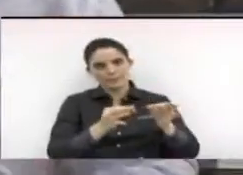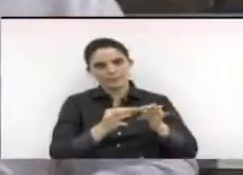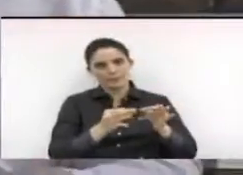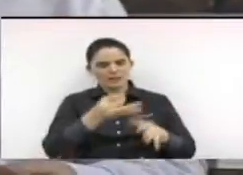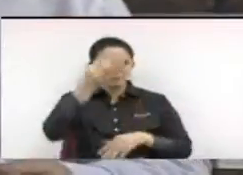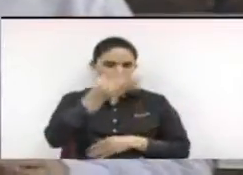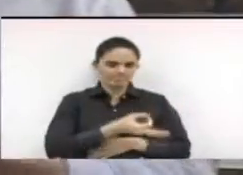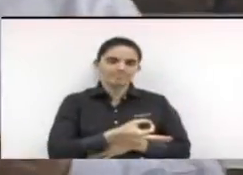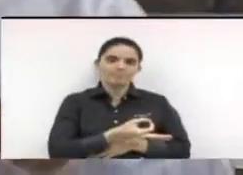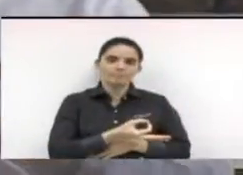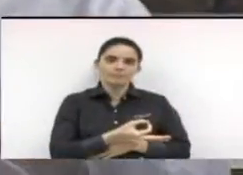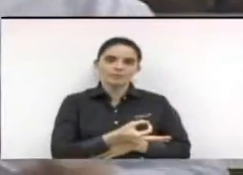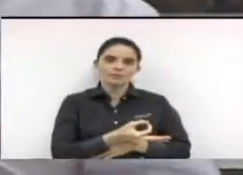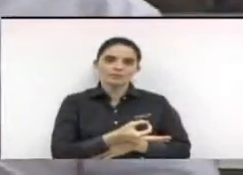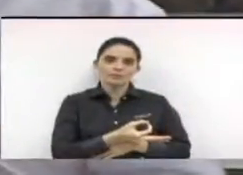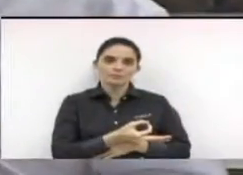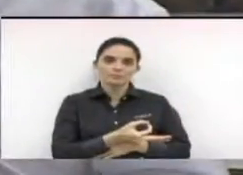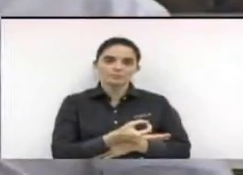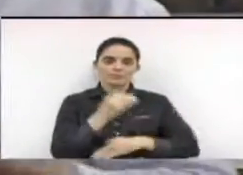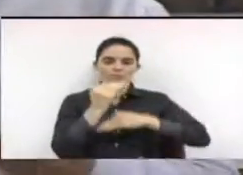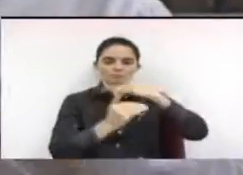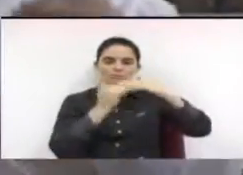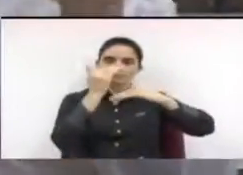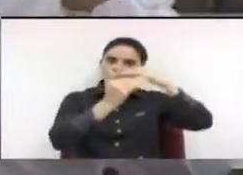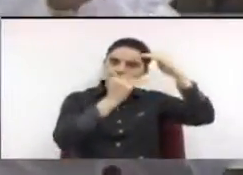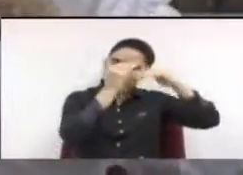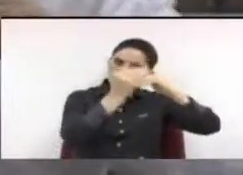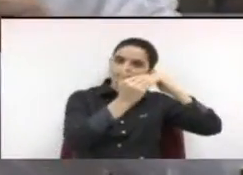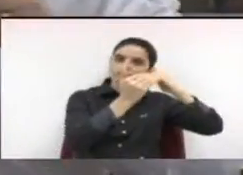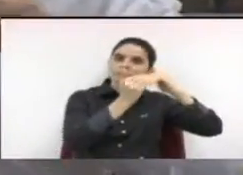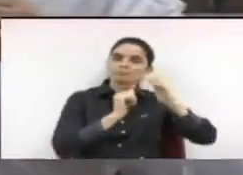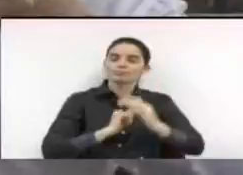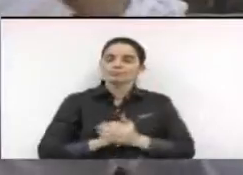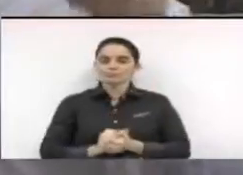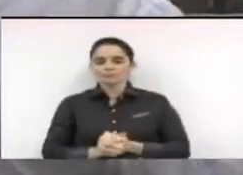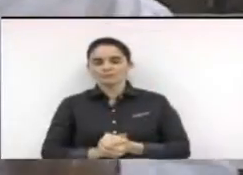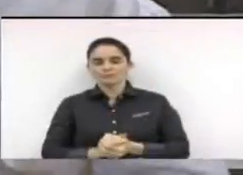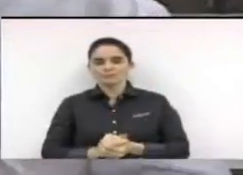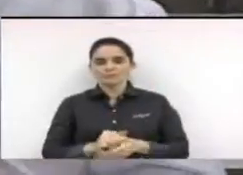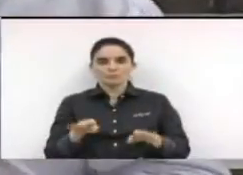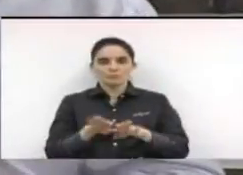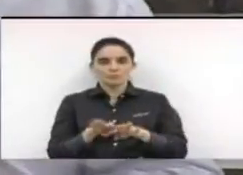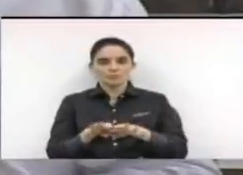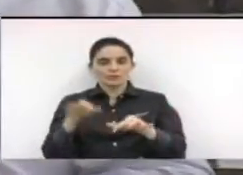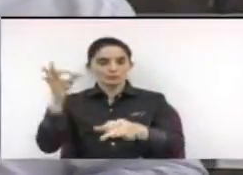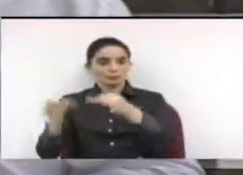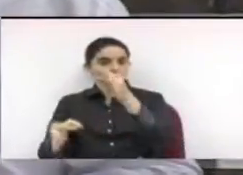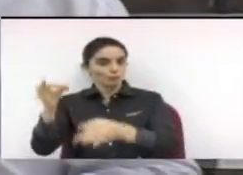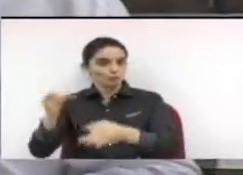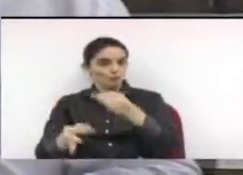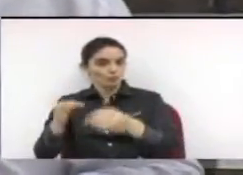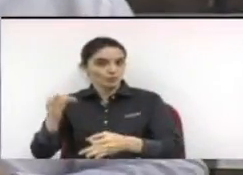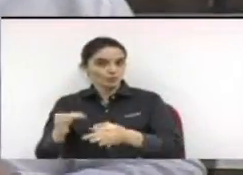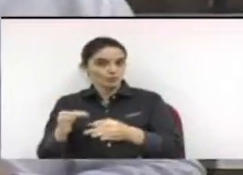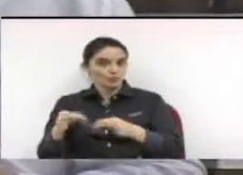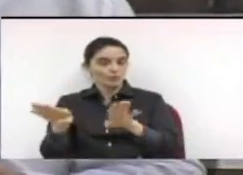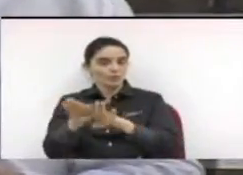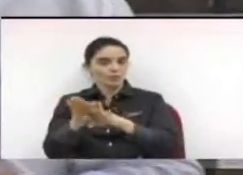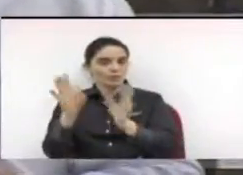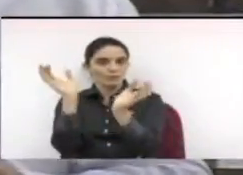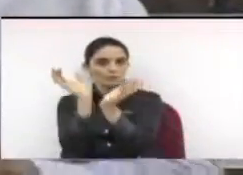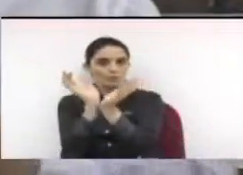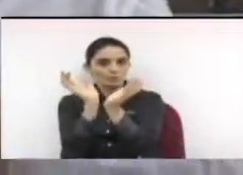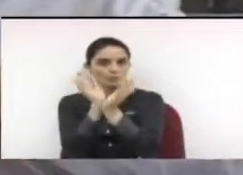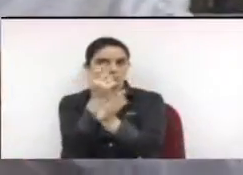correta e que ela venha prosperar tanto pelo crivo do jurídico como da comissão